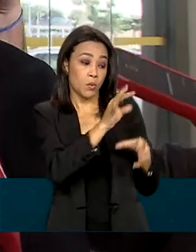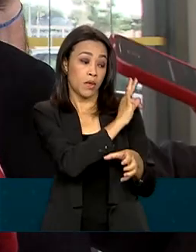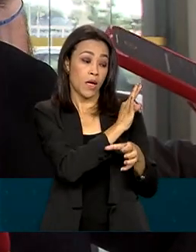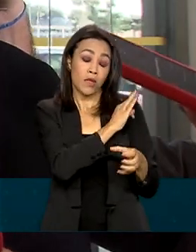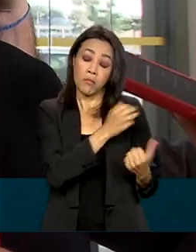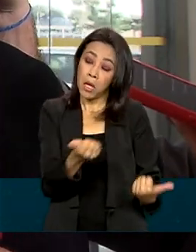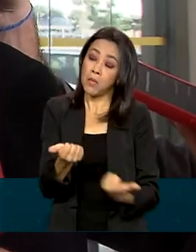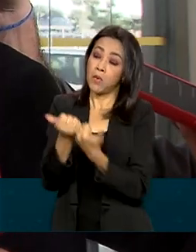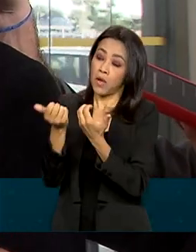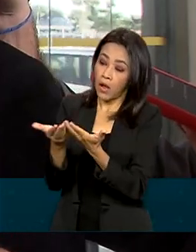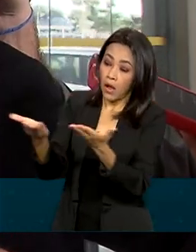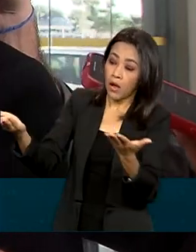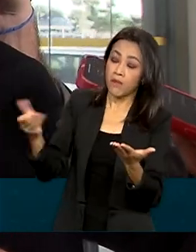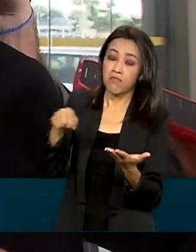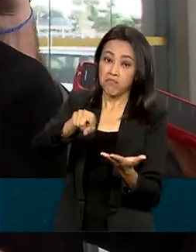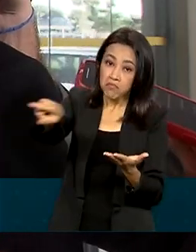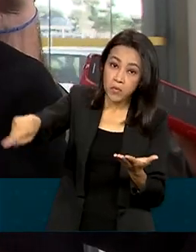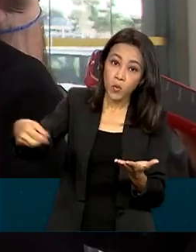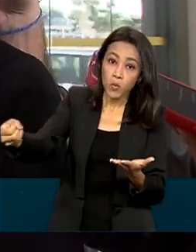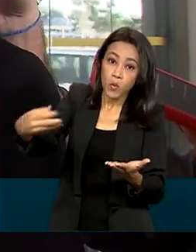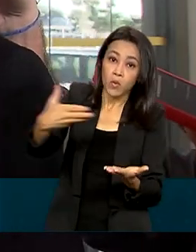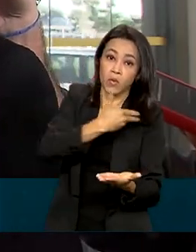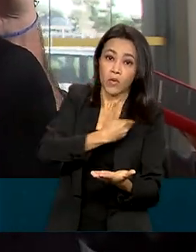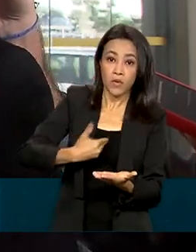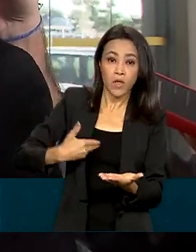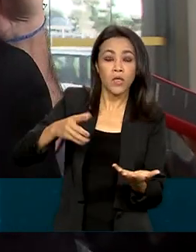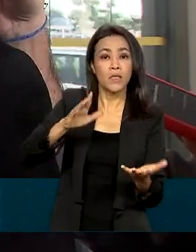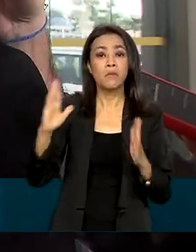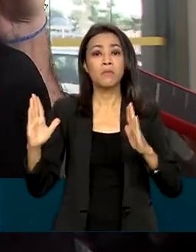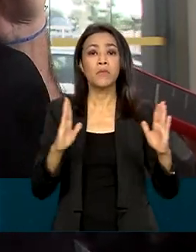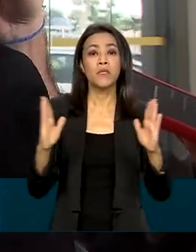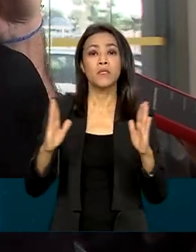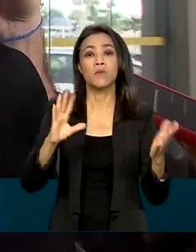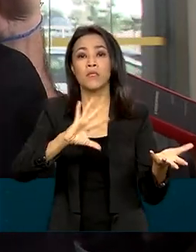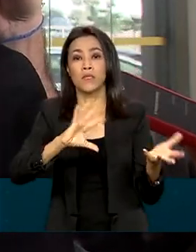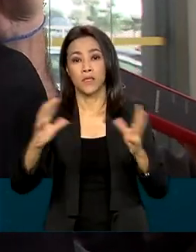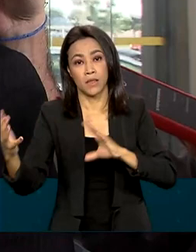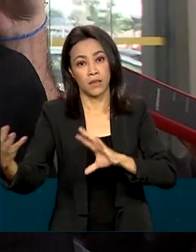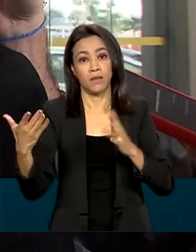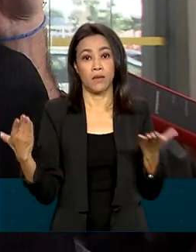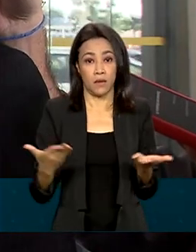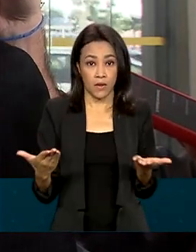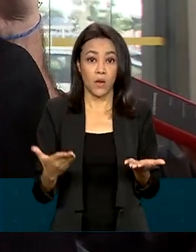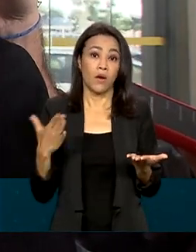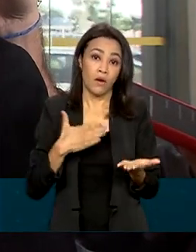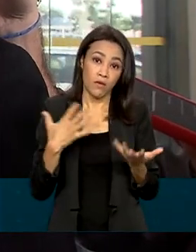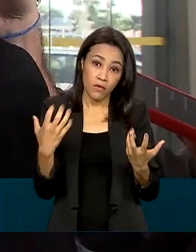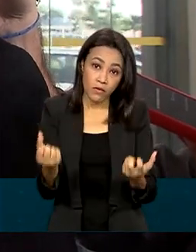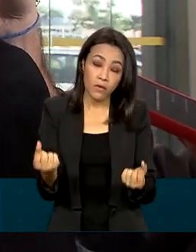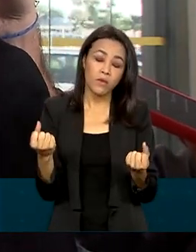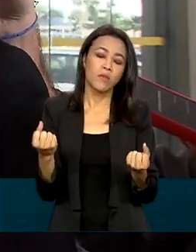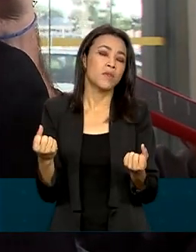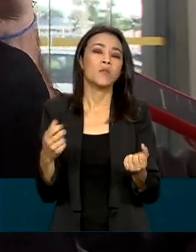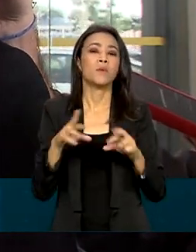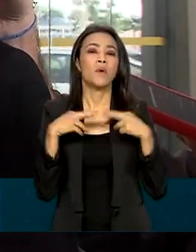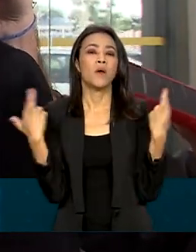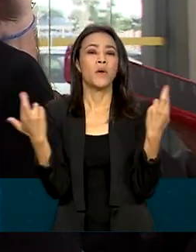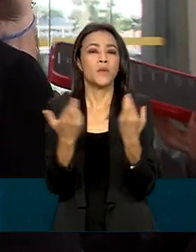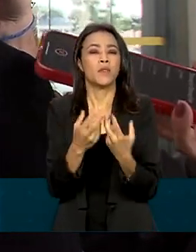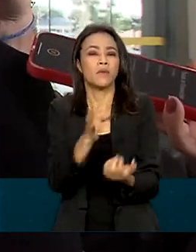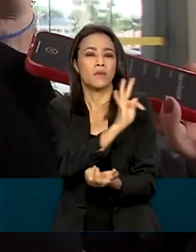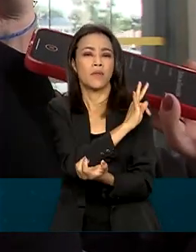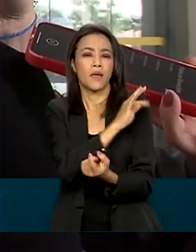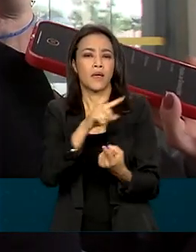nos ajudar na transição. Para que a gente possa agora encaminhar as reuniões técnicas, com o Tesouro